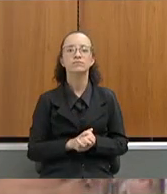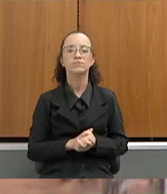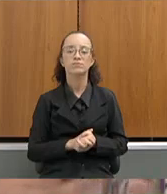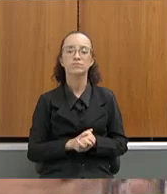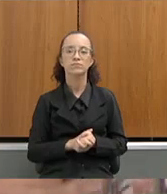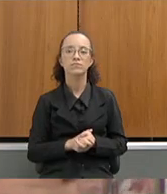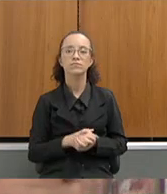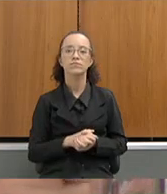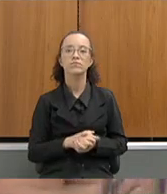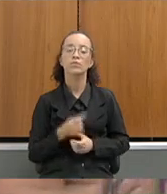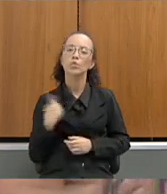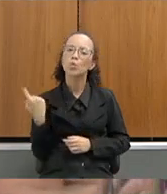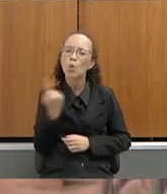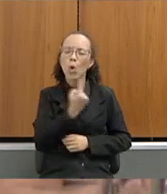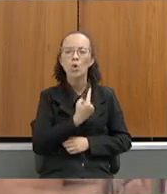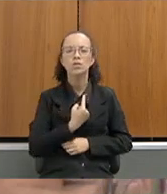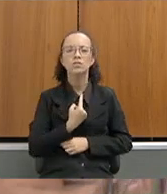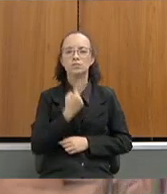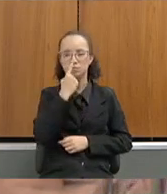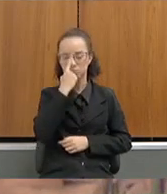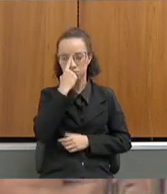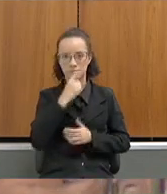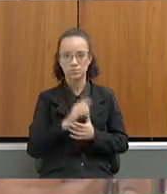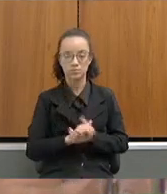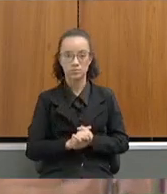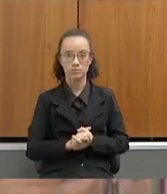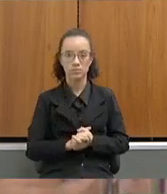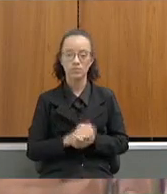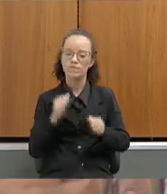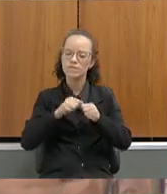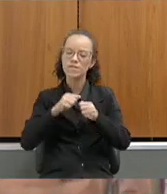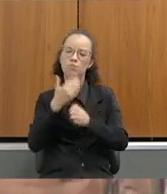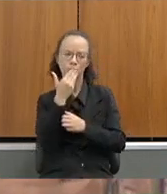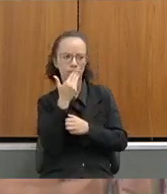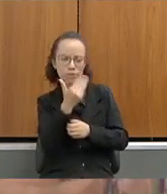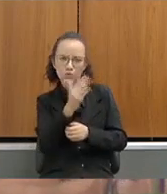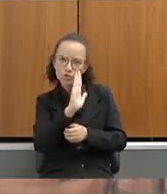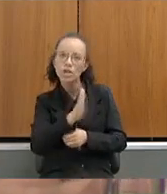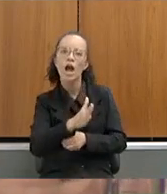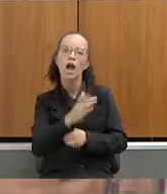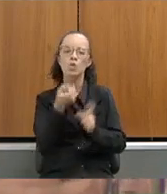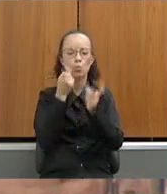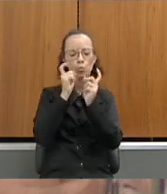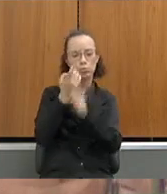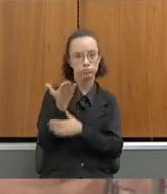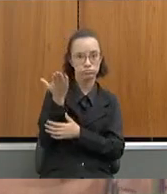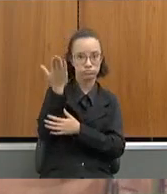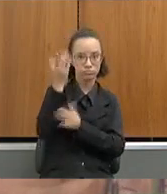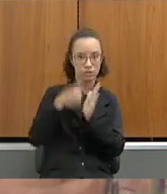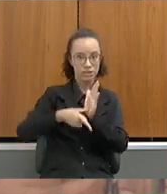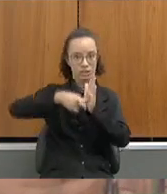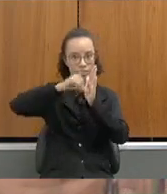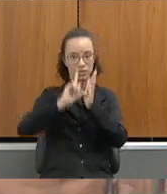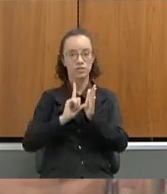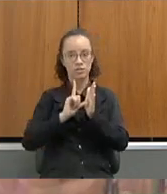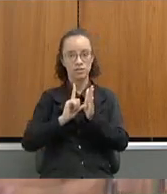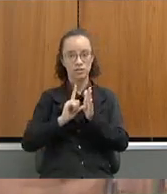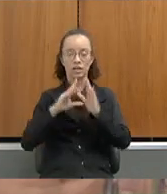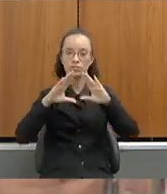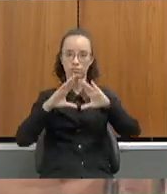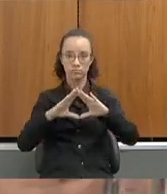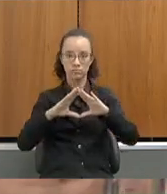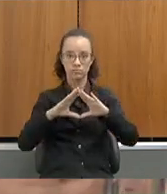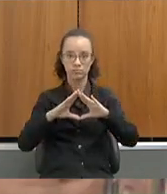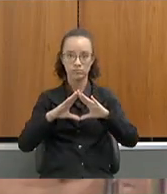Nós ainda fizemos essa solicitação em reunião anterior da assembleia,